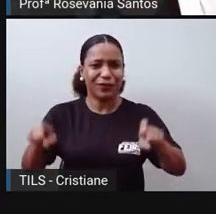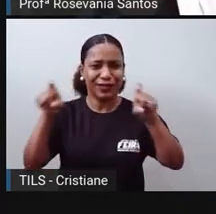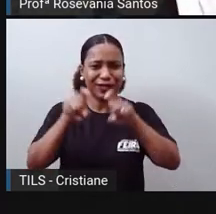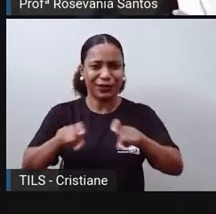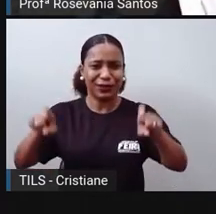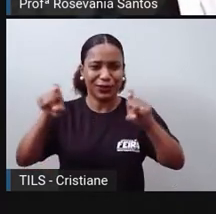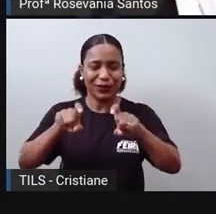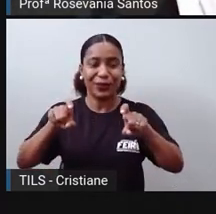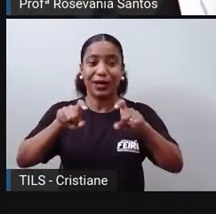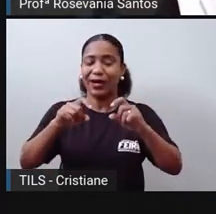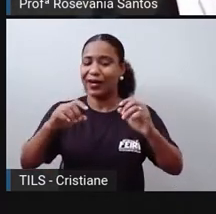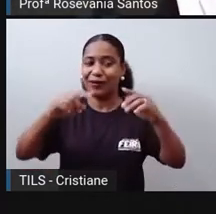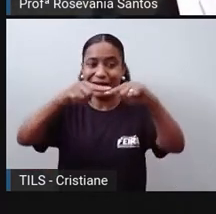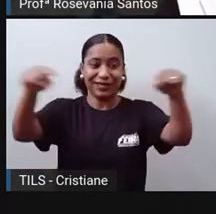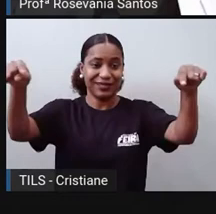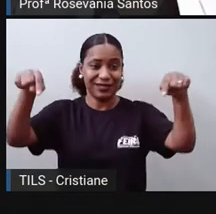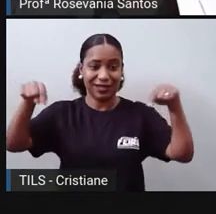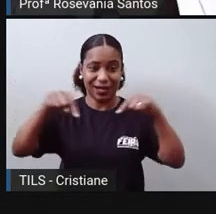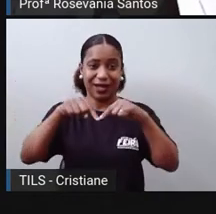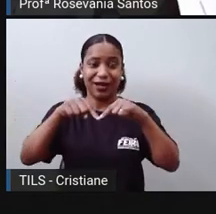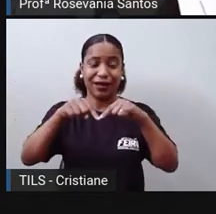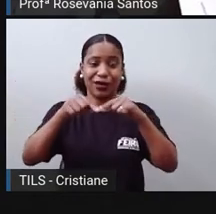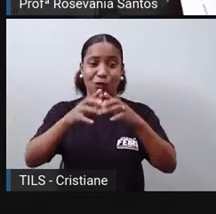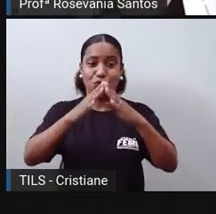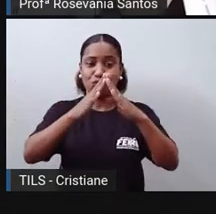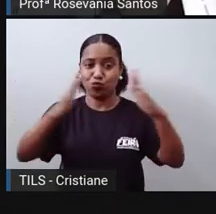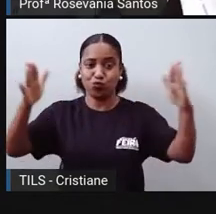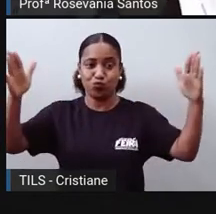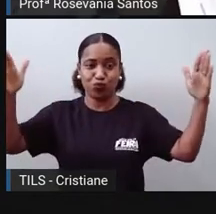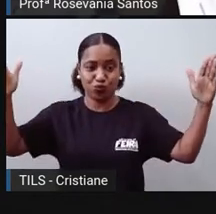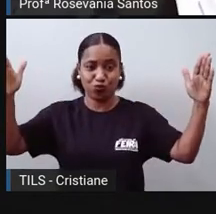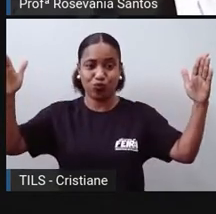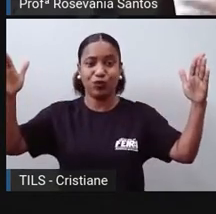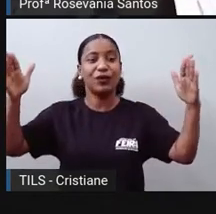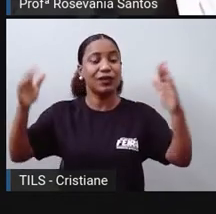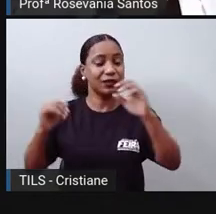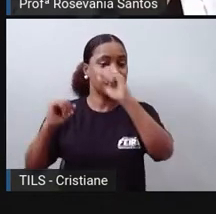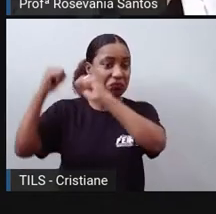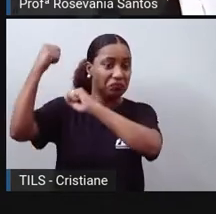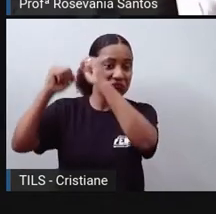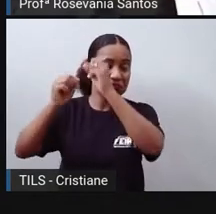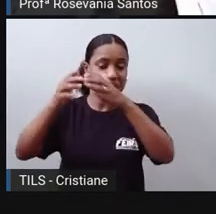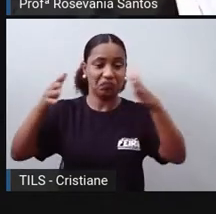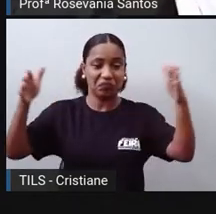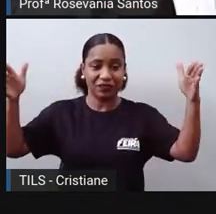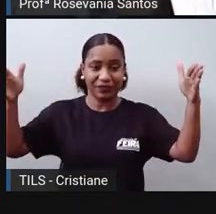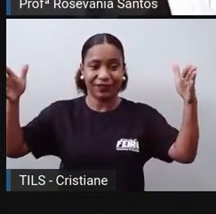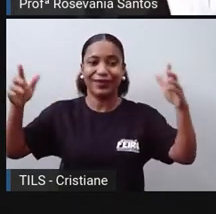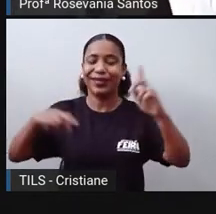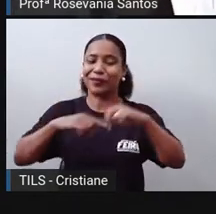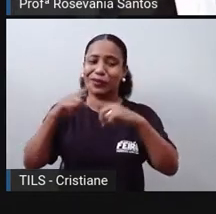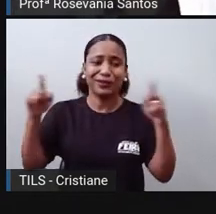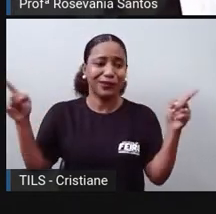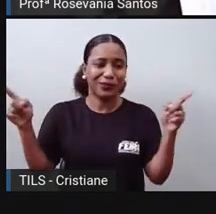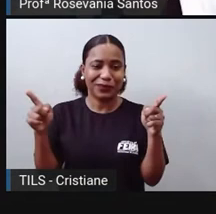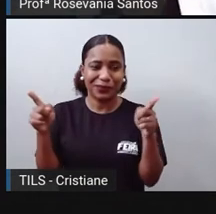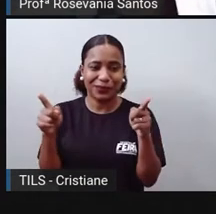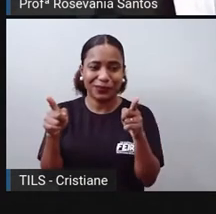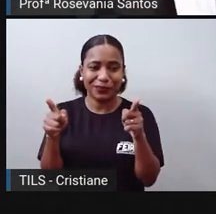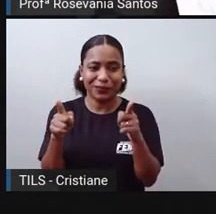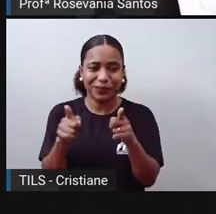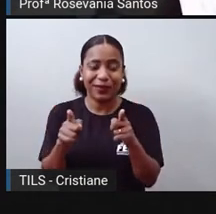depois veio reduzindo isso, veio se utilizando essas comunicações, né, sem fios, essas comunicações por